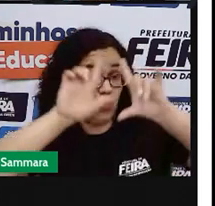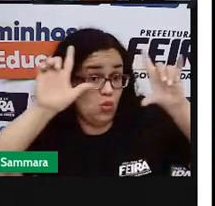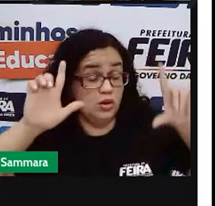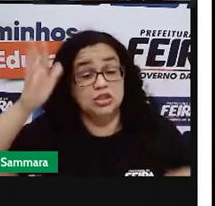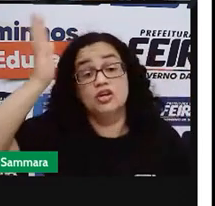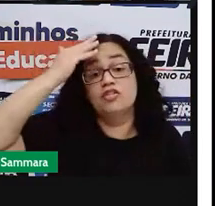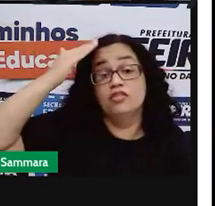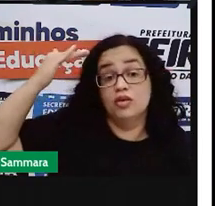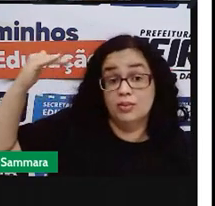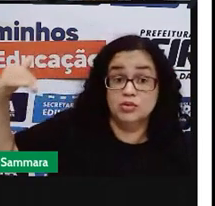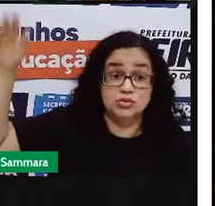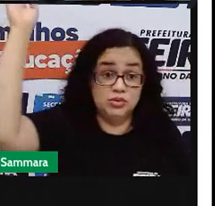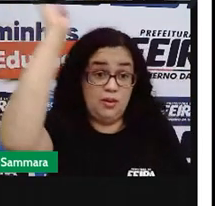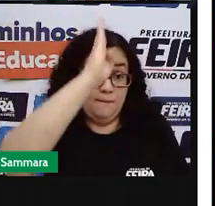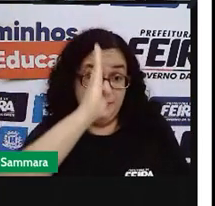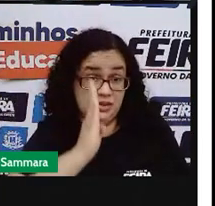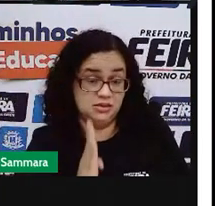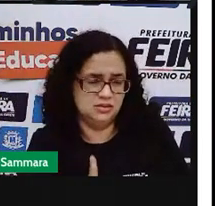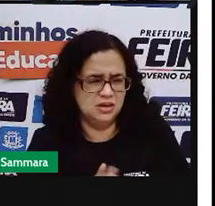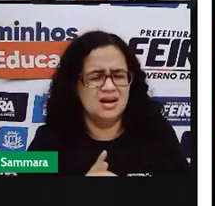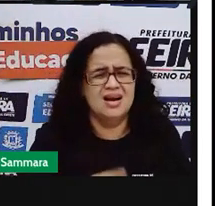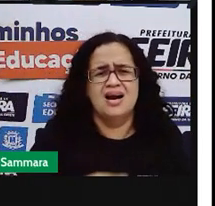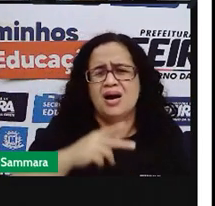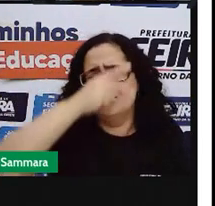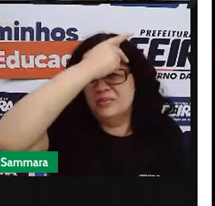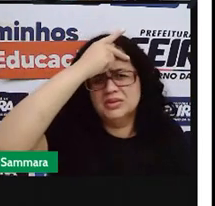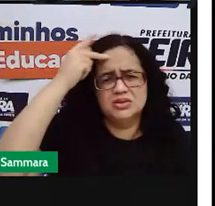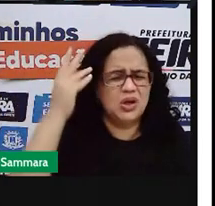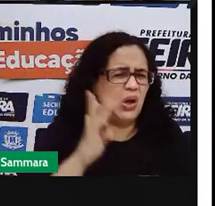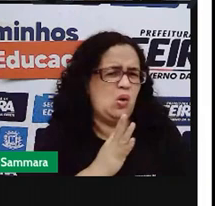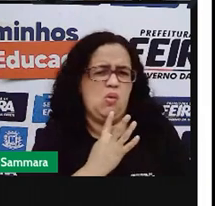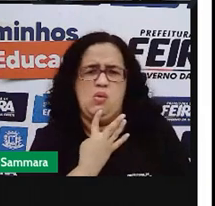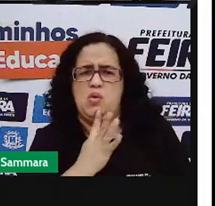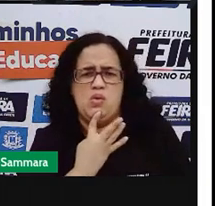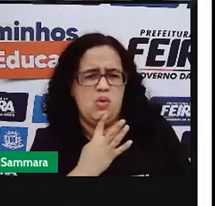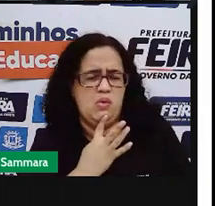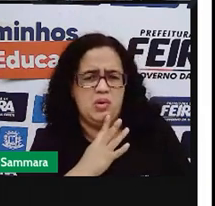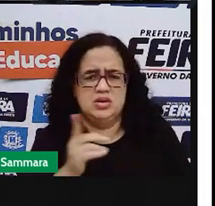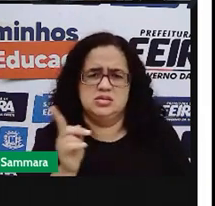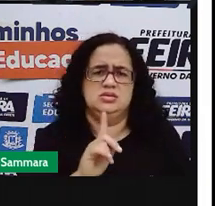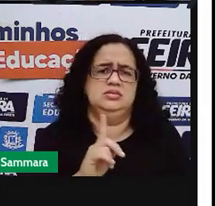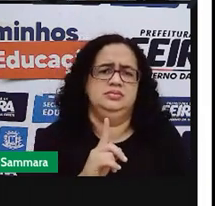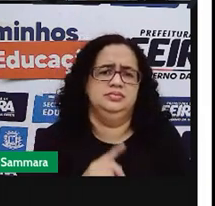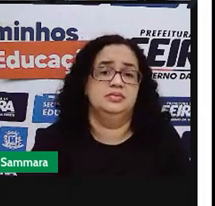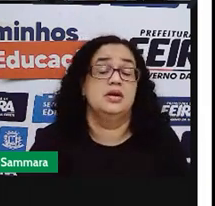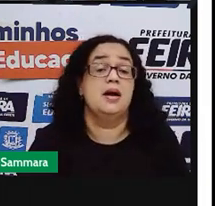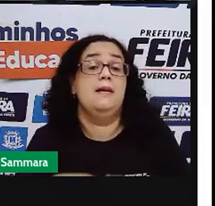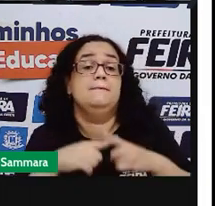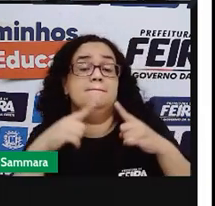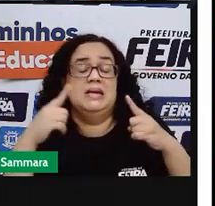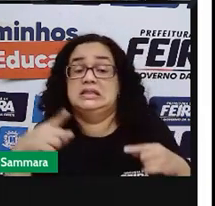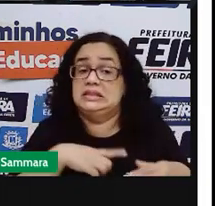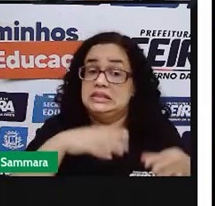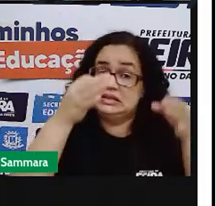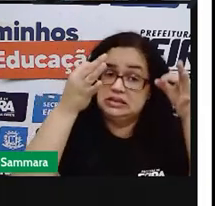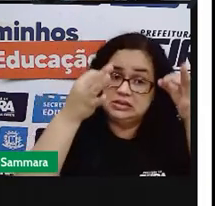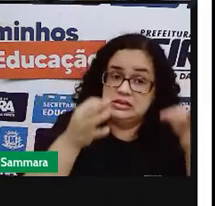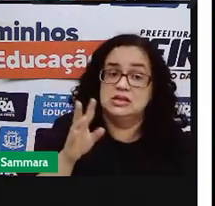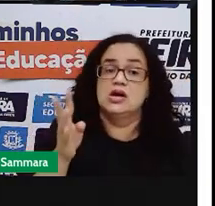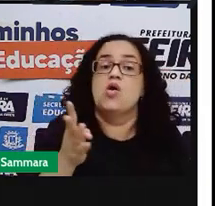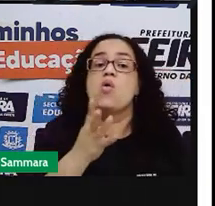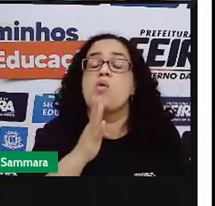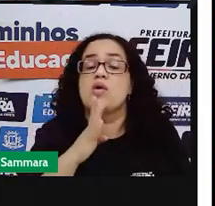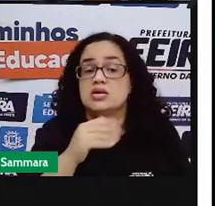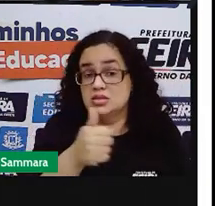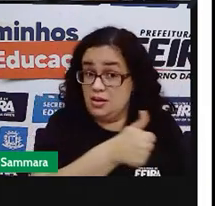famoso pintor brasileiro. Muitas pessoas nem conhecem o Cândido Fortinari. Mas, com certeza, conhecem a linha